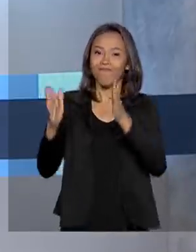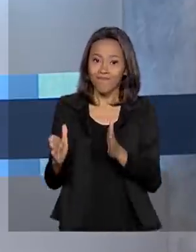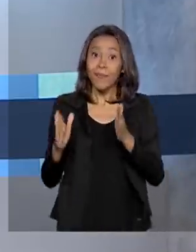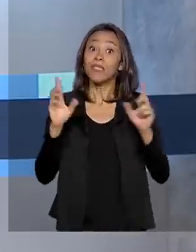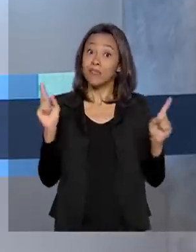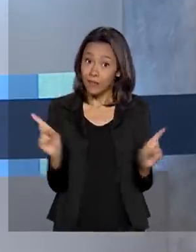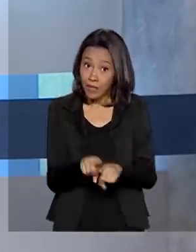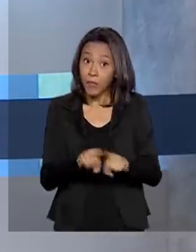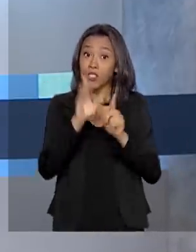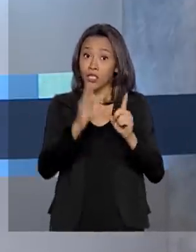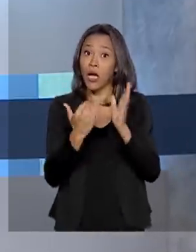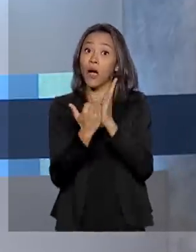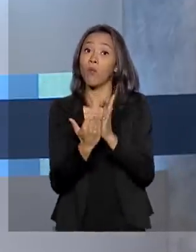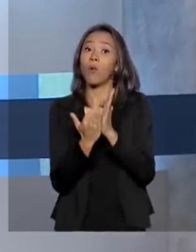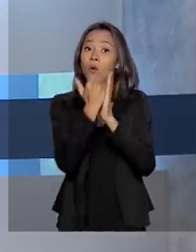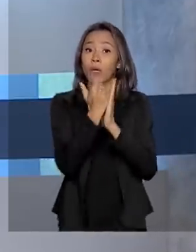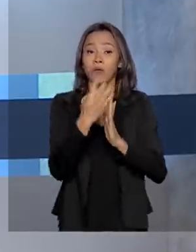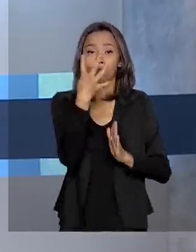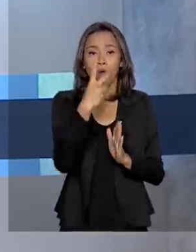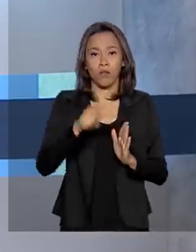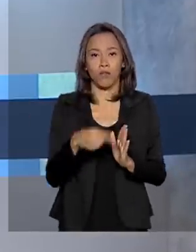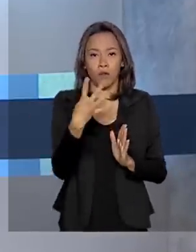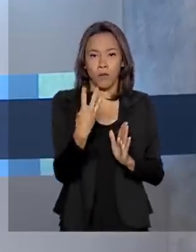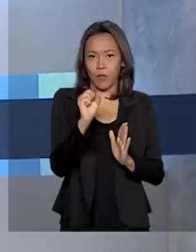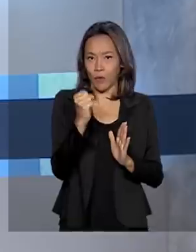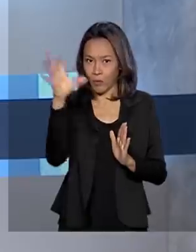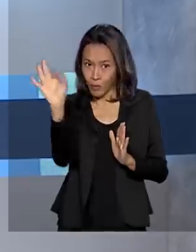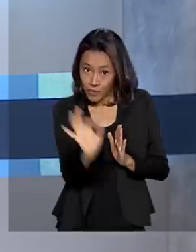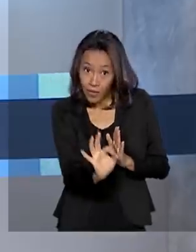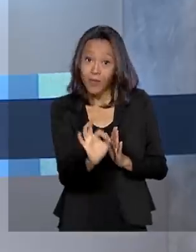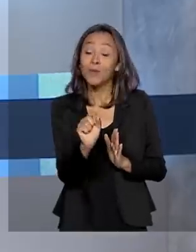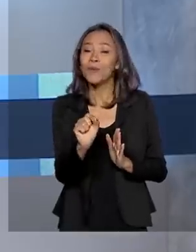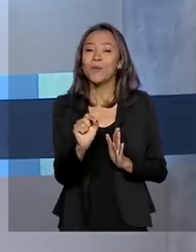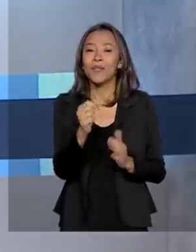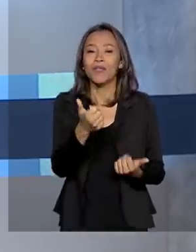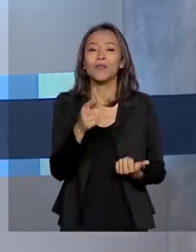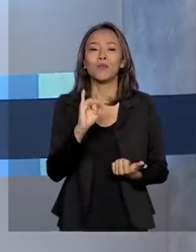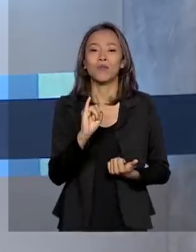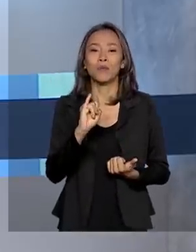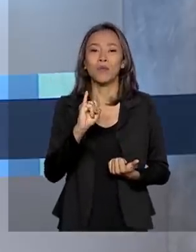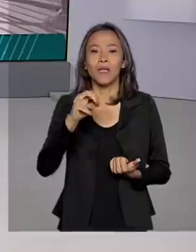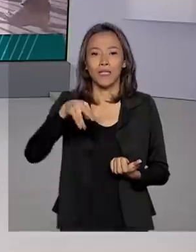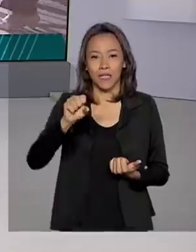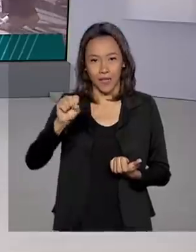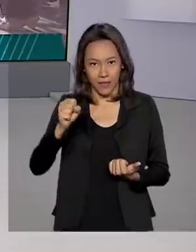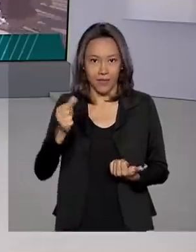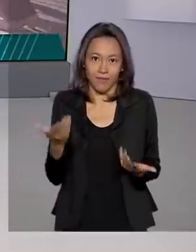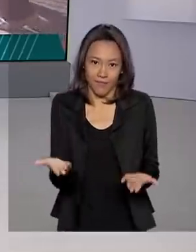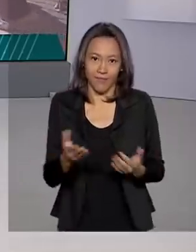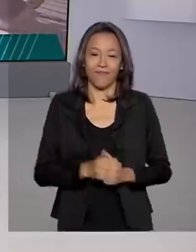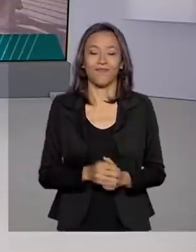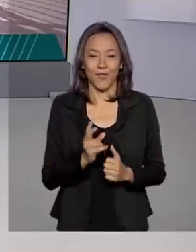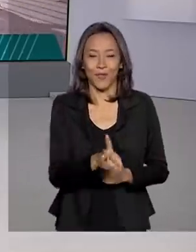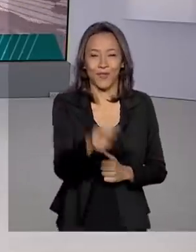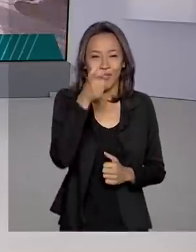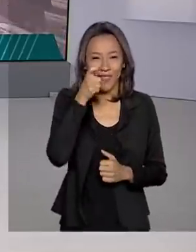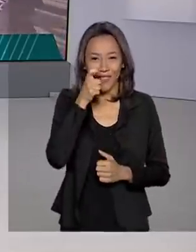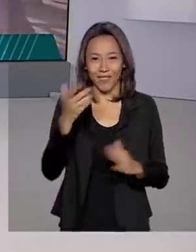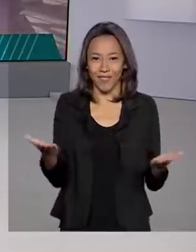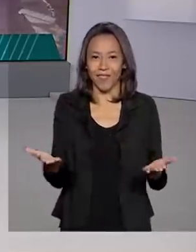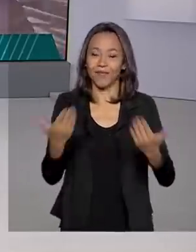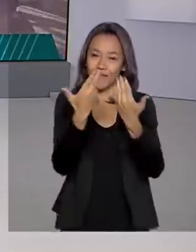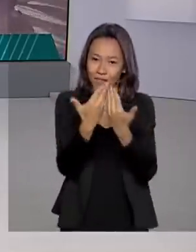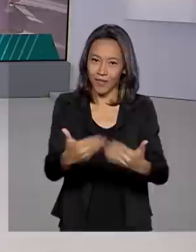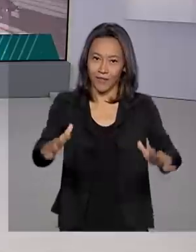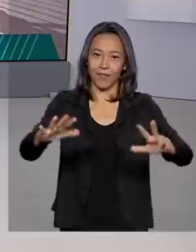já está valendo o reajuste de 4,48% nos benefícios do INSS. Fique com a gente, o Brasil